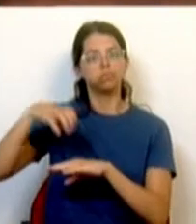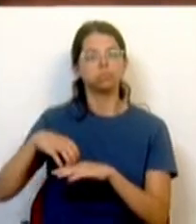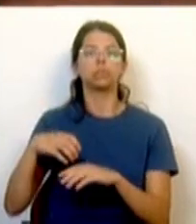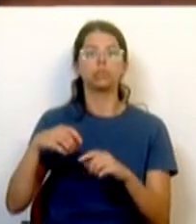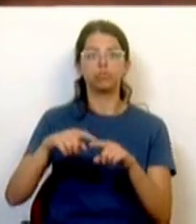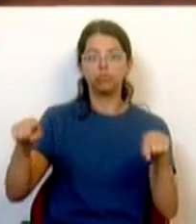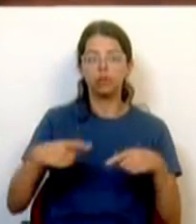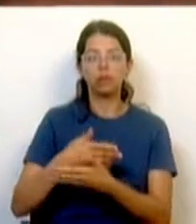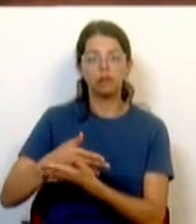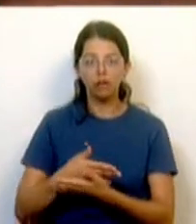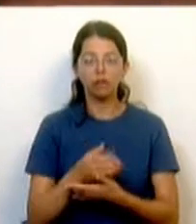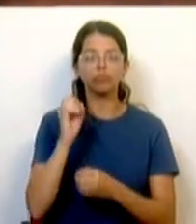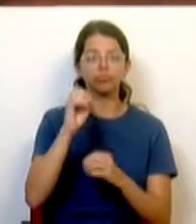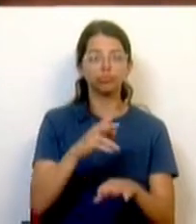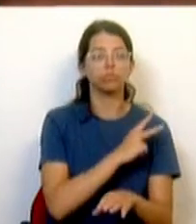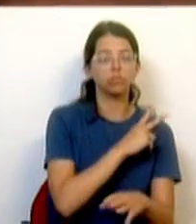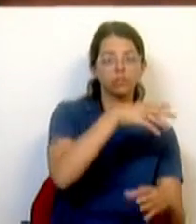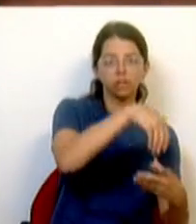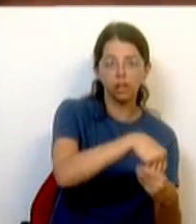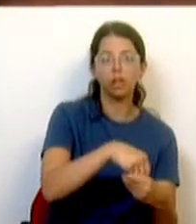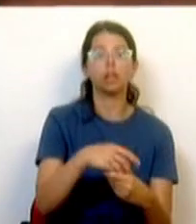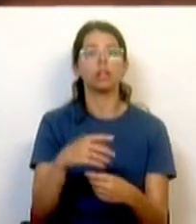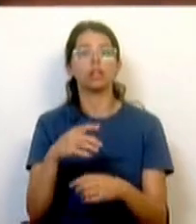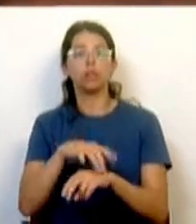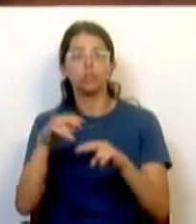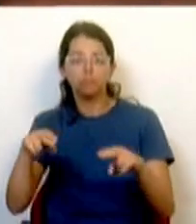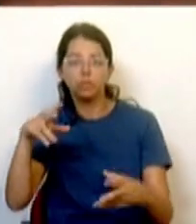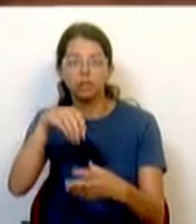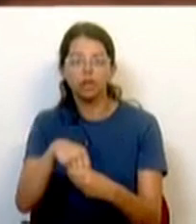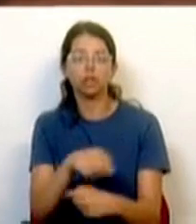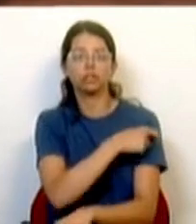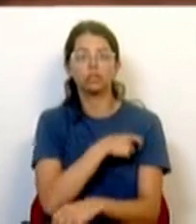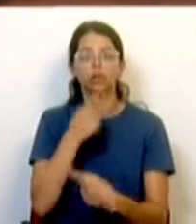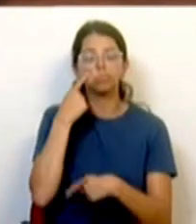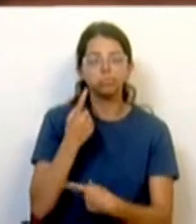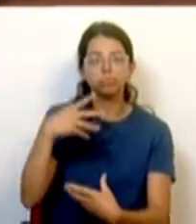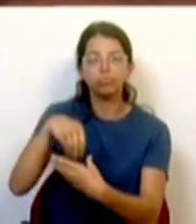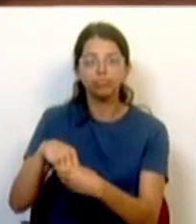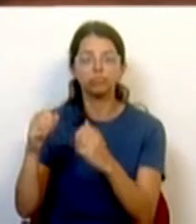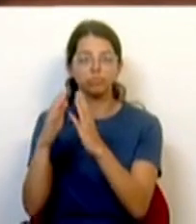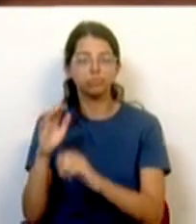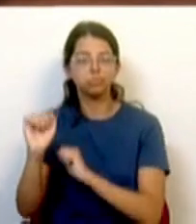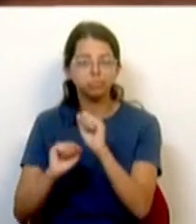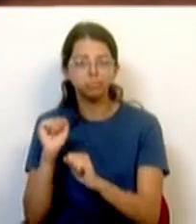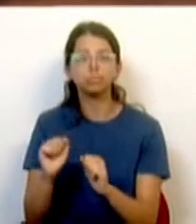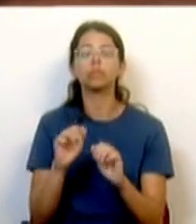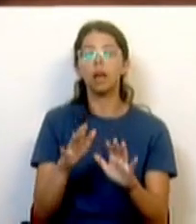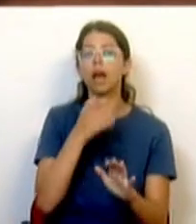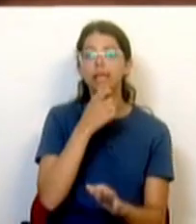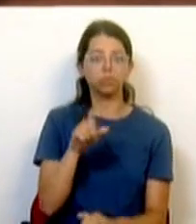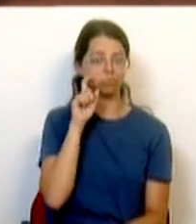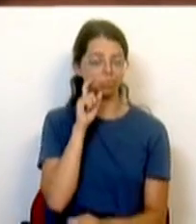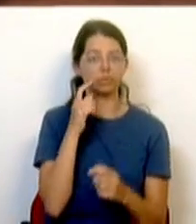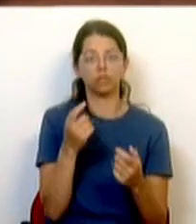universidades, empresas, hospitais, entidades públicas, salvaguardando sempre as condições de segurança.